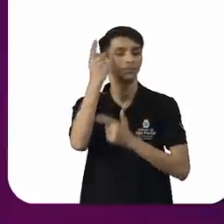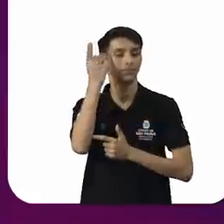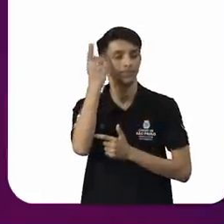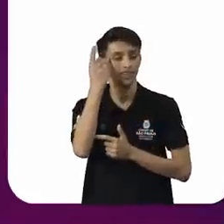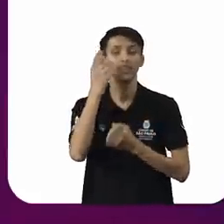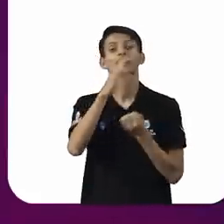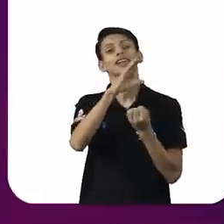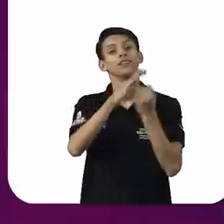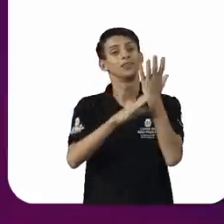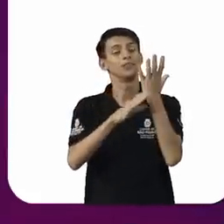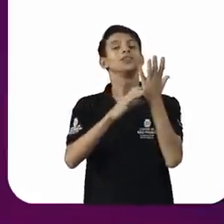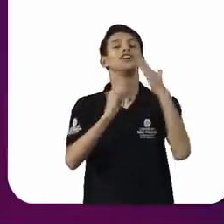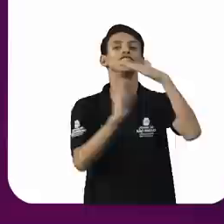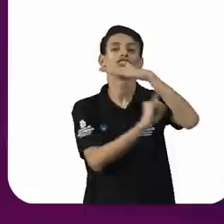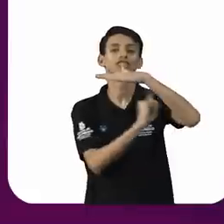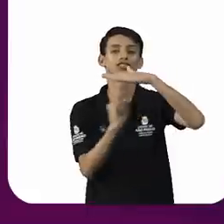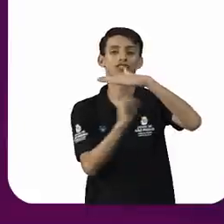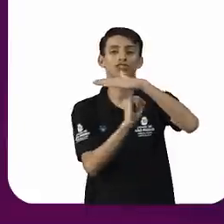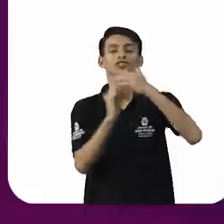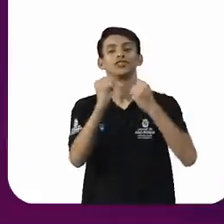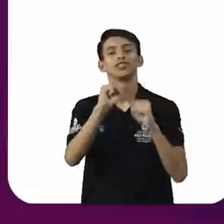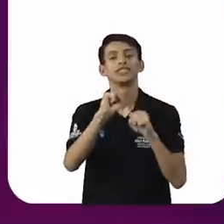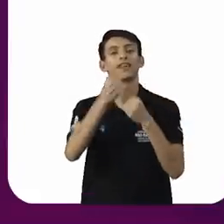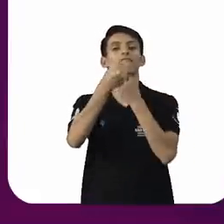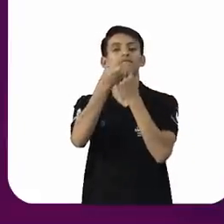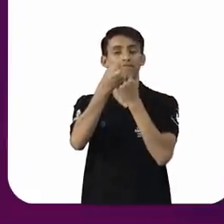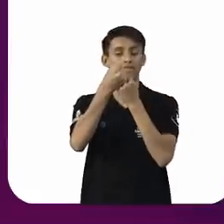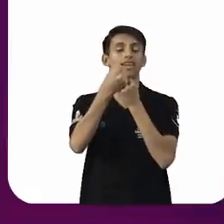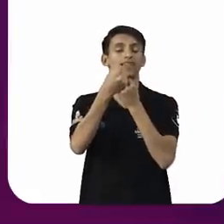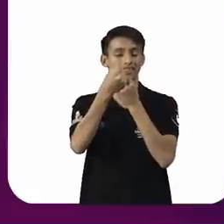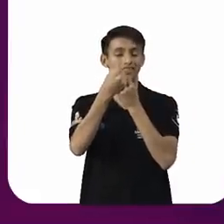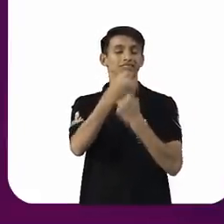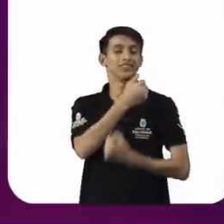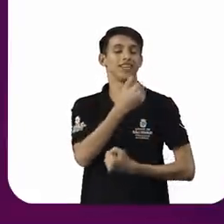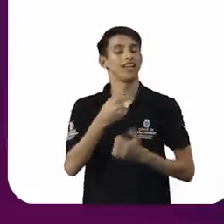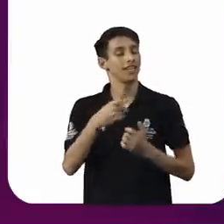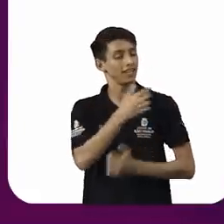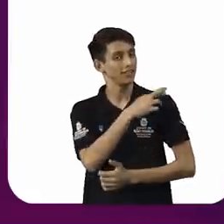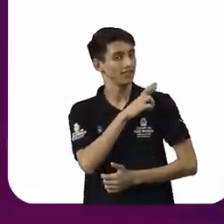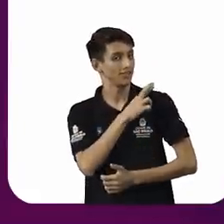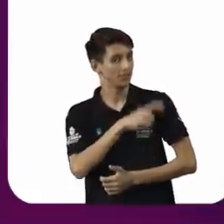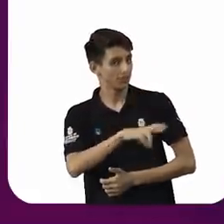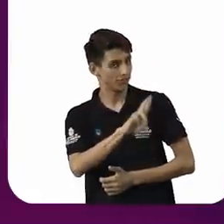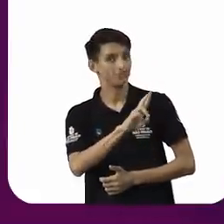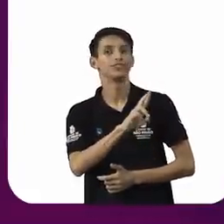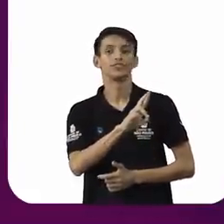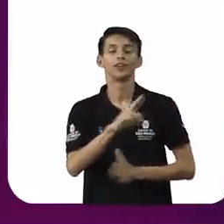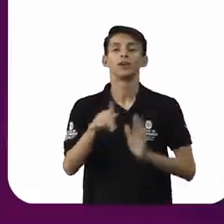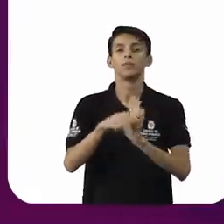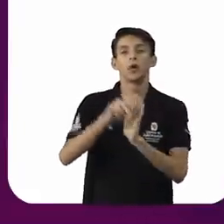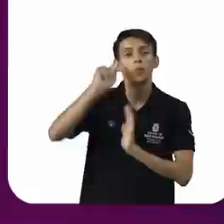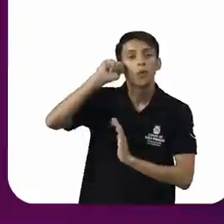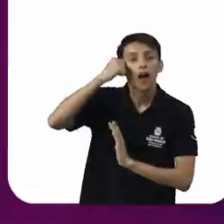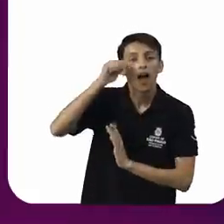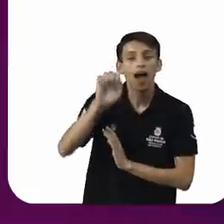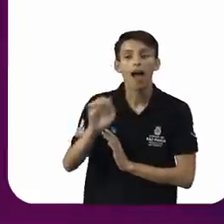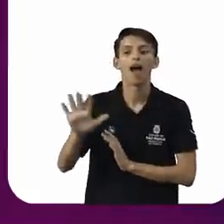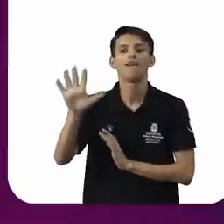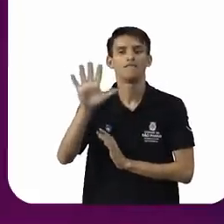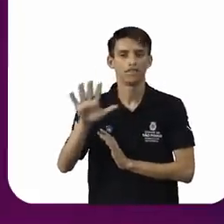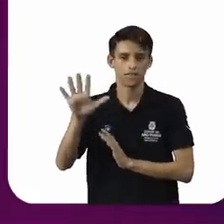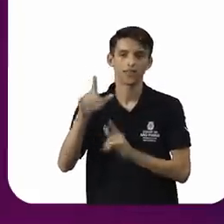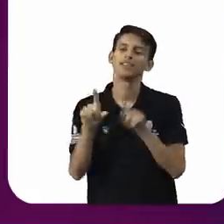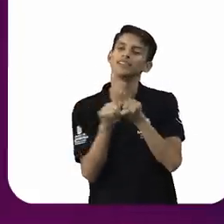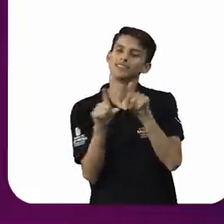presidente do Instituto de Defesa do Direito das Religiões Afro-Brasileiras e autor de diversos livros